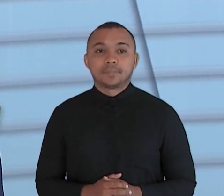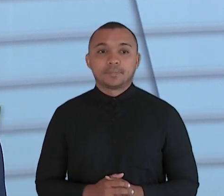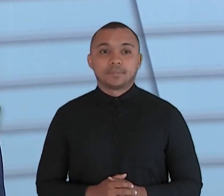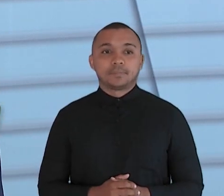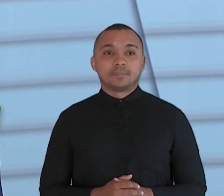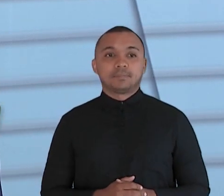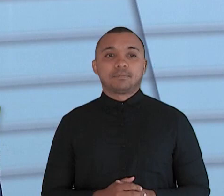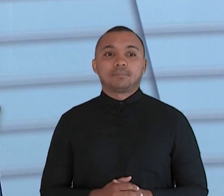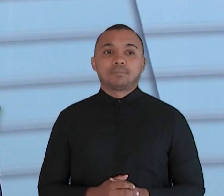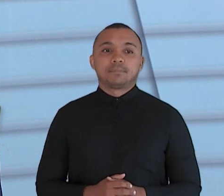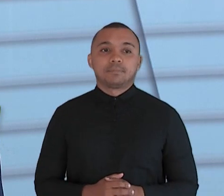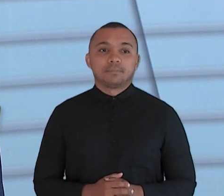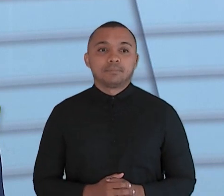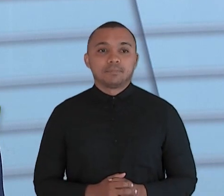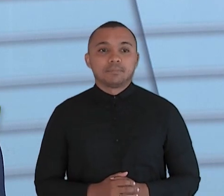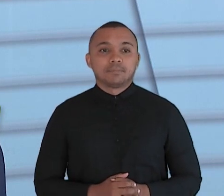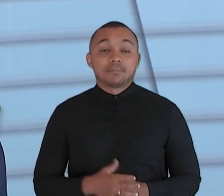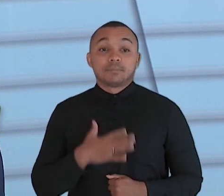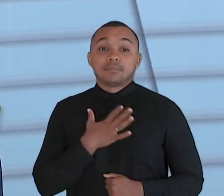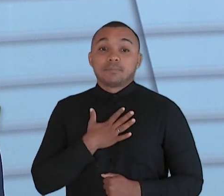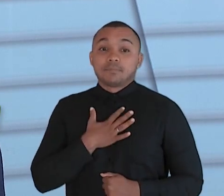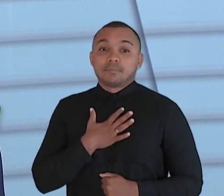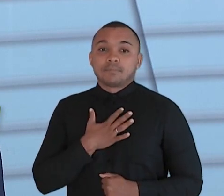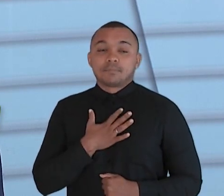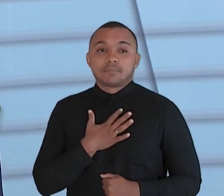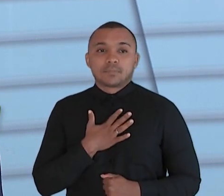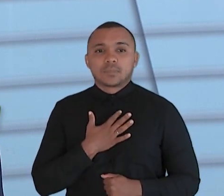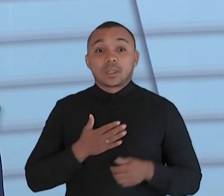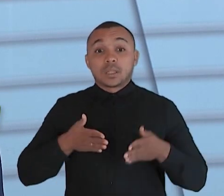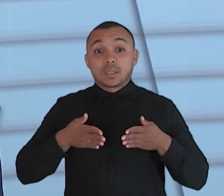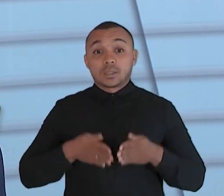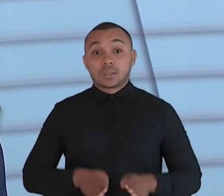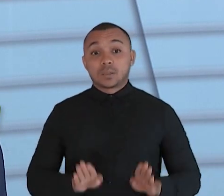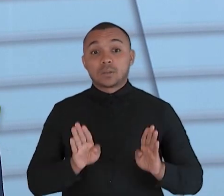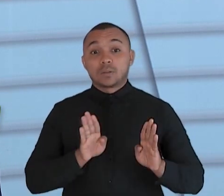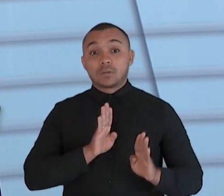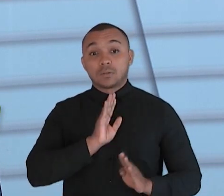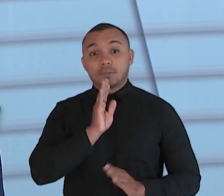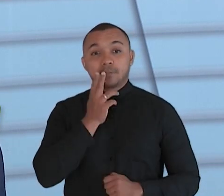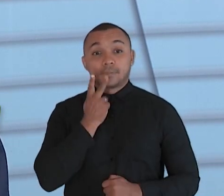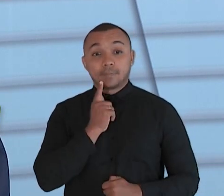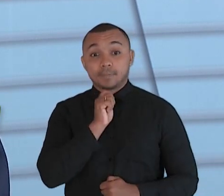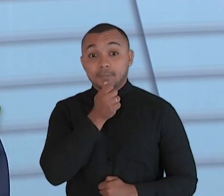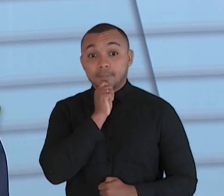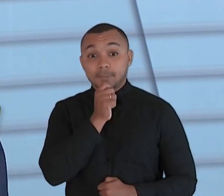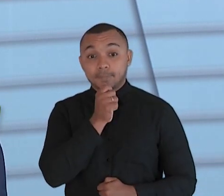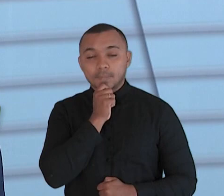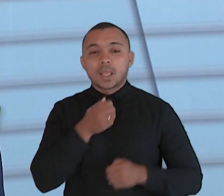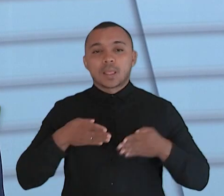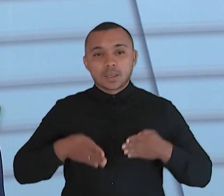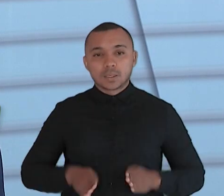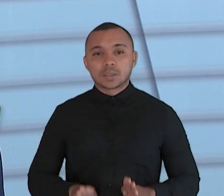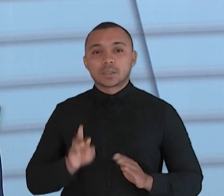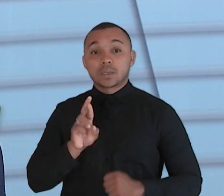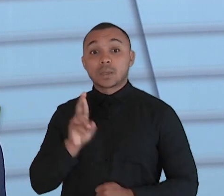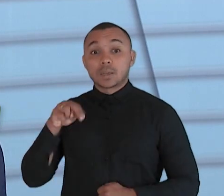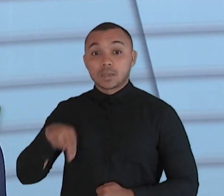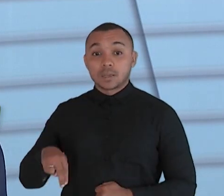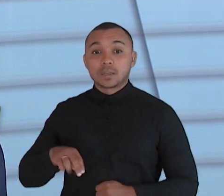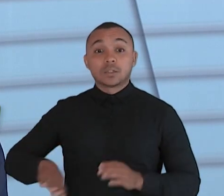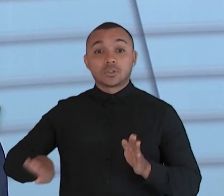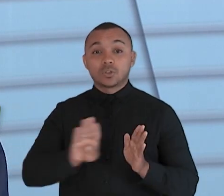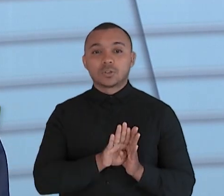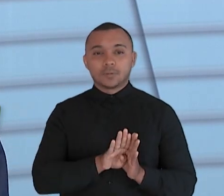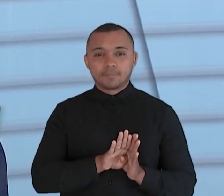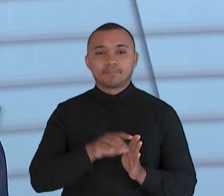eu cheguei um pouco mais, eu cheguei depois, eu não nasci em Fortaleza, eu sou do Rio Grande do Norte, cheguei aqui com 11 anos de idade e